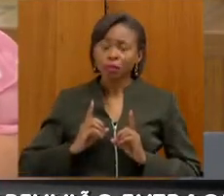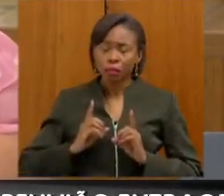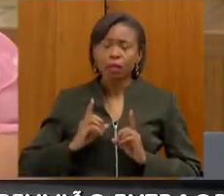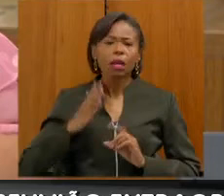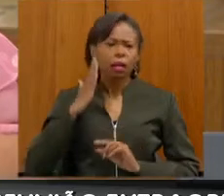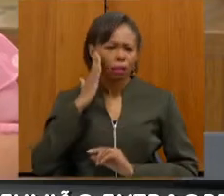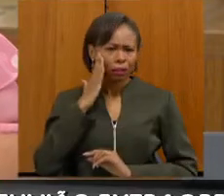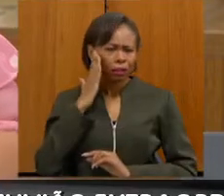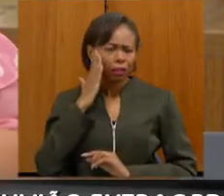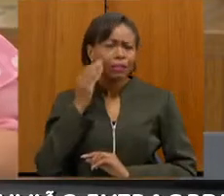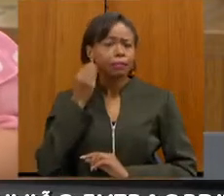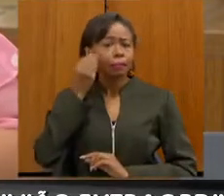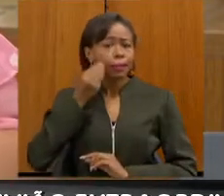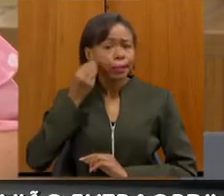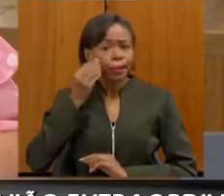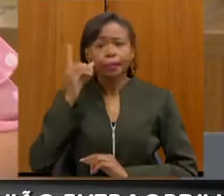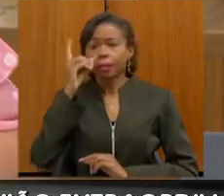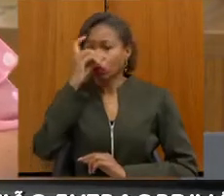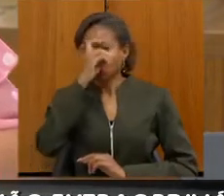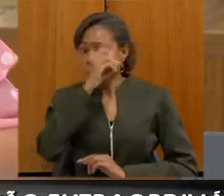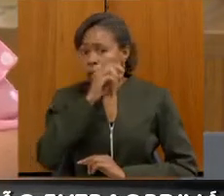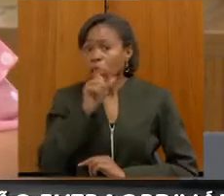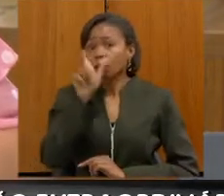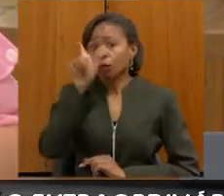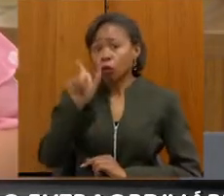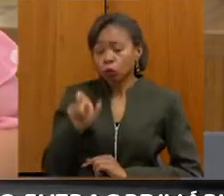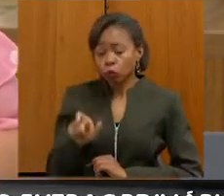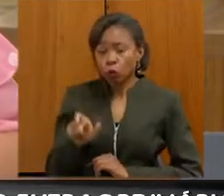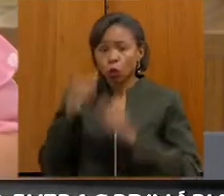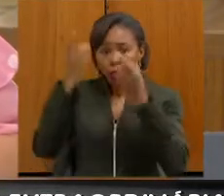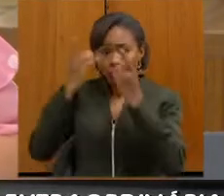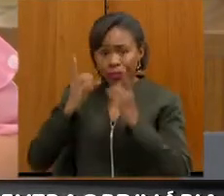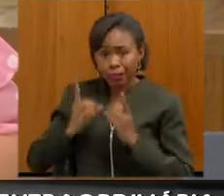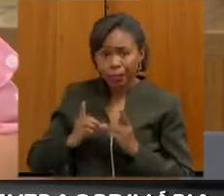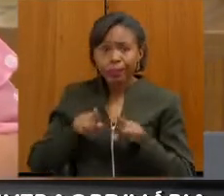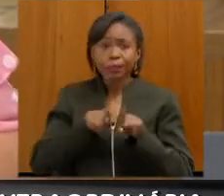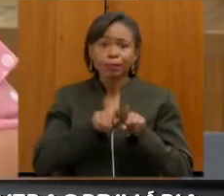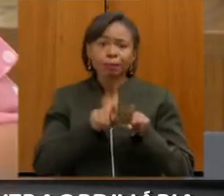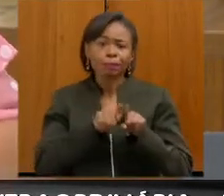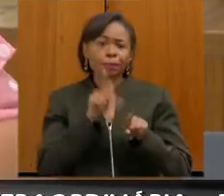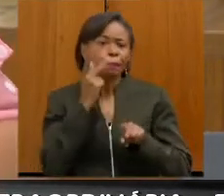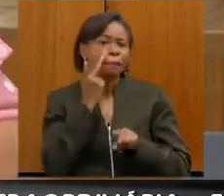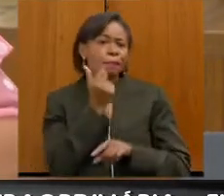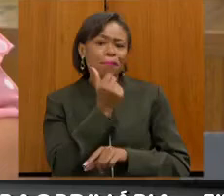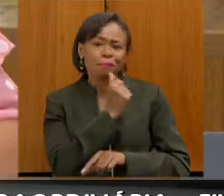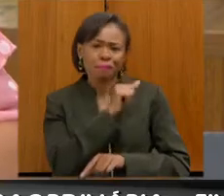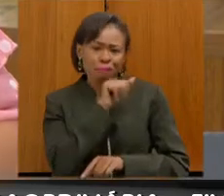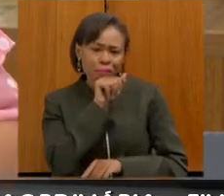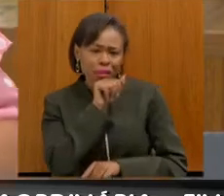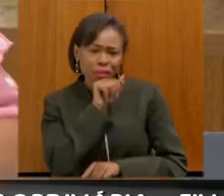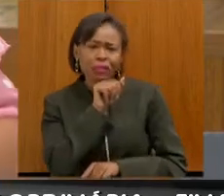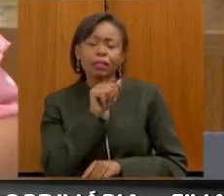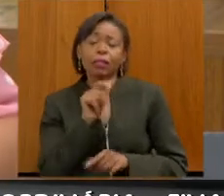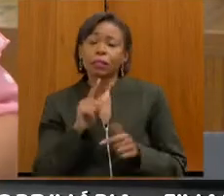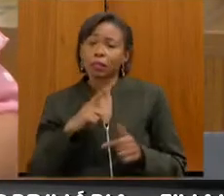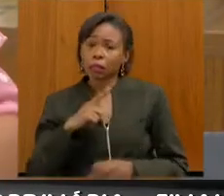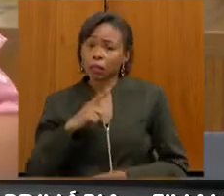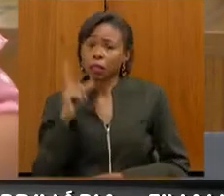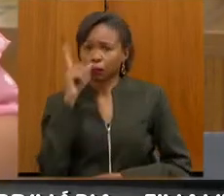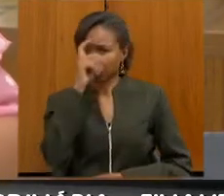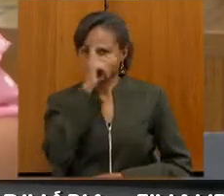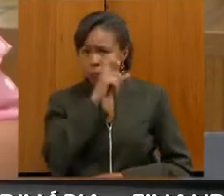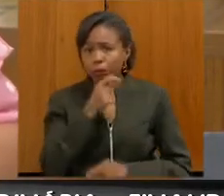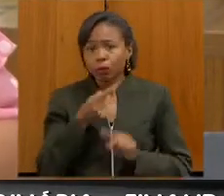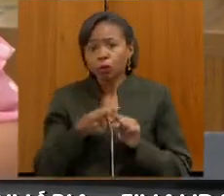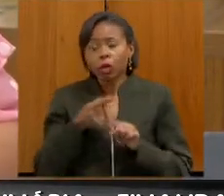do deficiente, mas também dos pais, porque, às vezes, tem curso que as pessoas